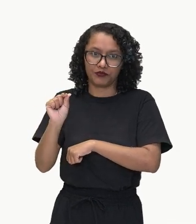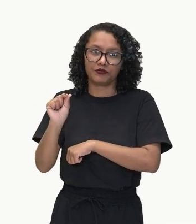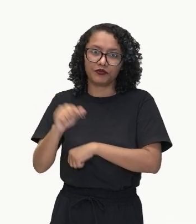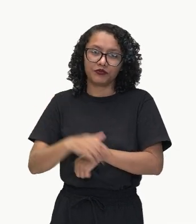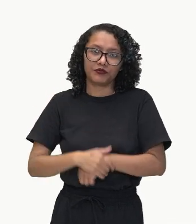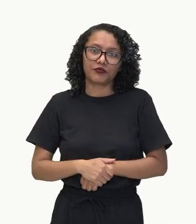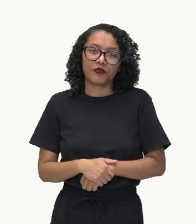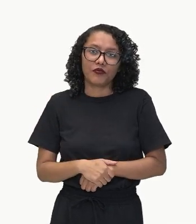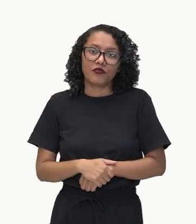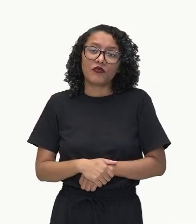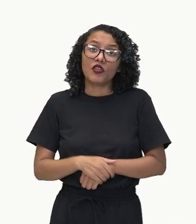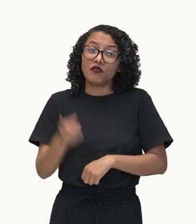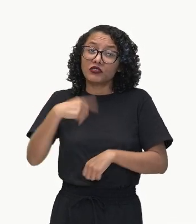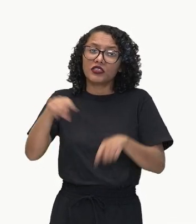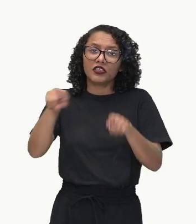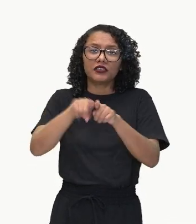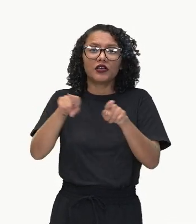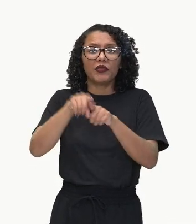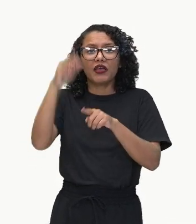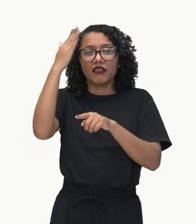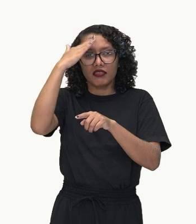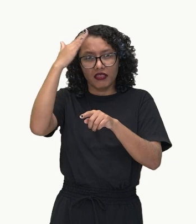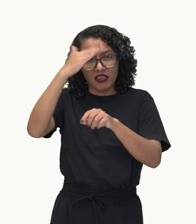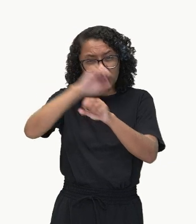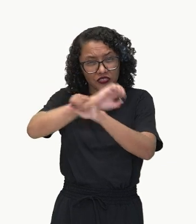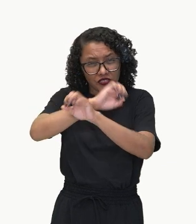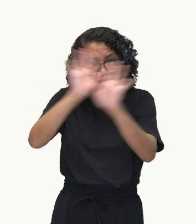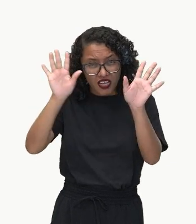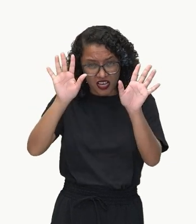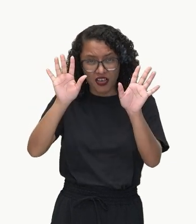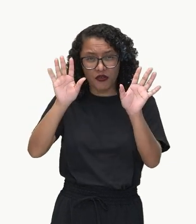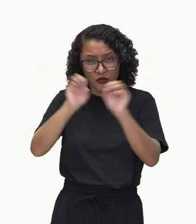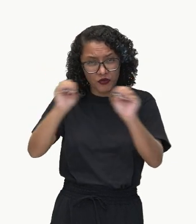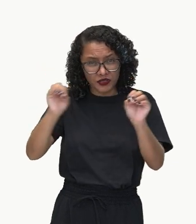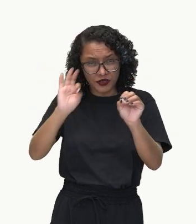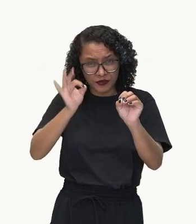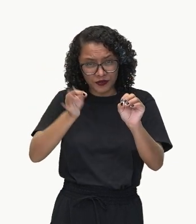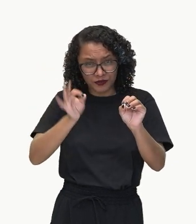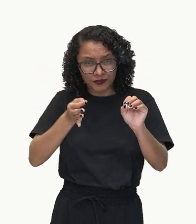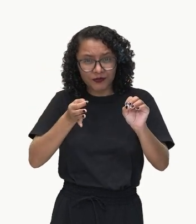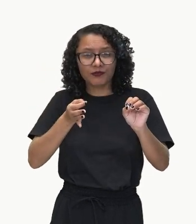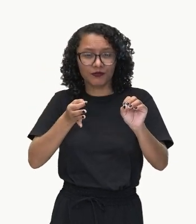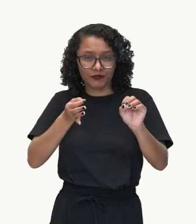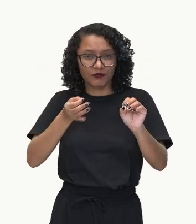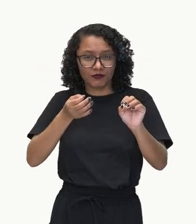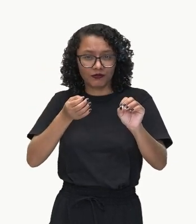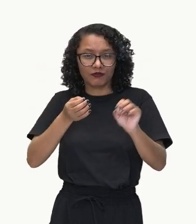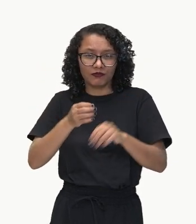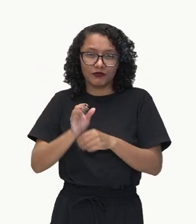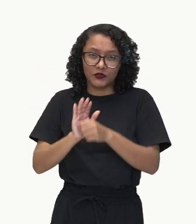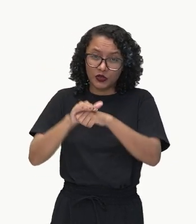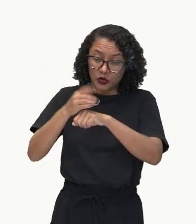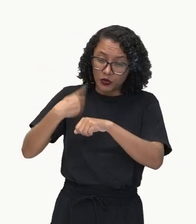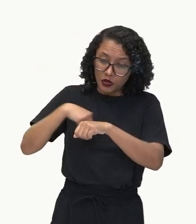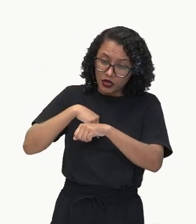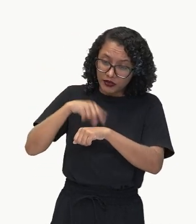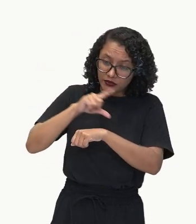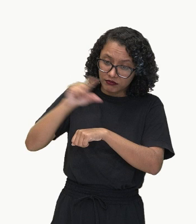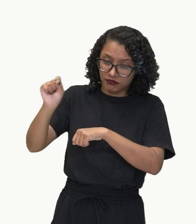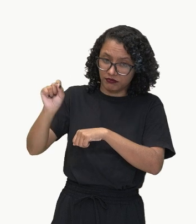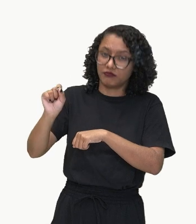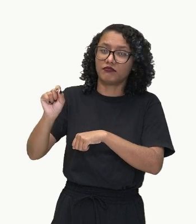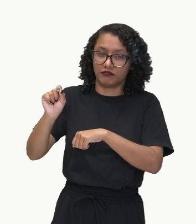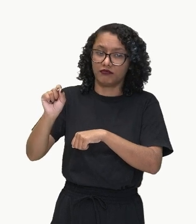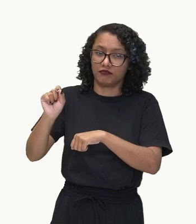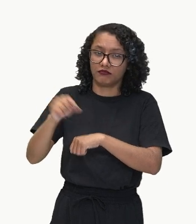Também, você vai compreender essa oração. Nós fomos embora de noite. Agora,